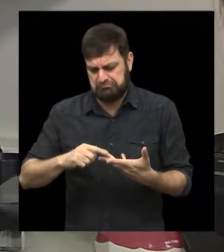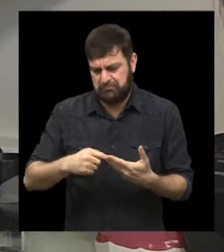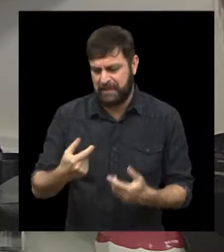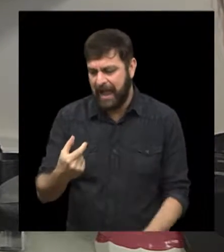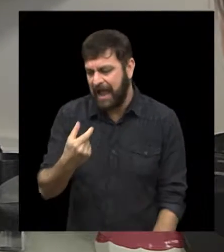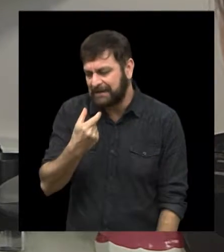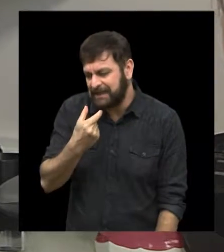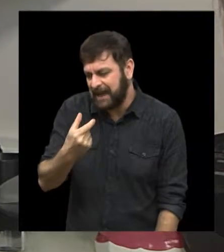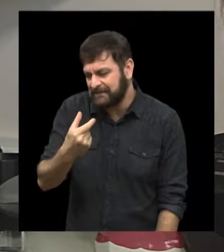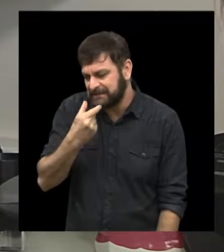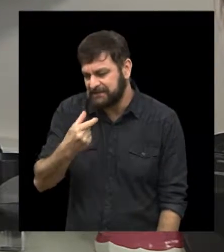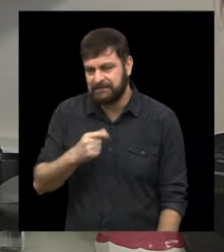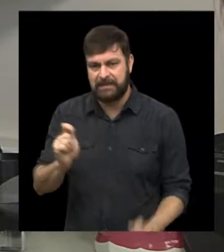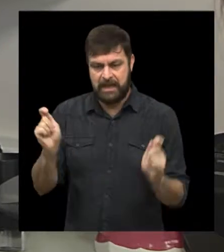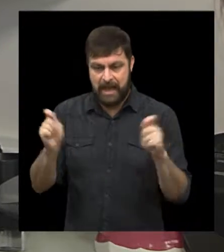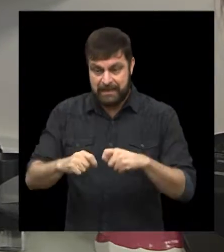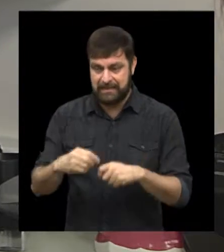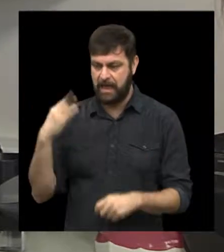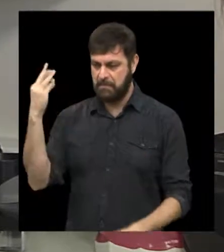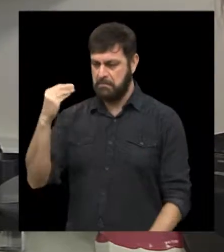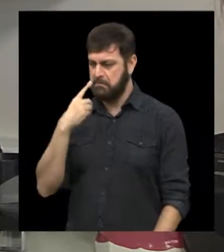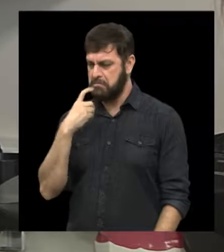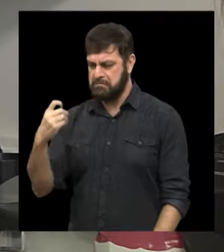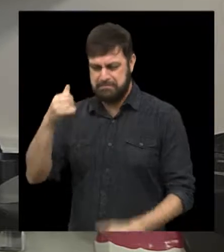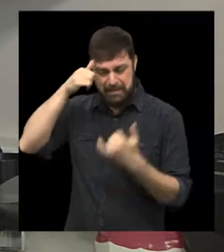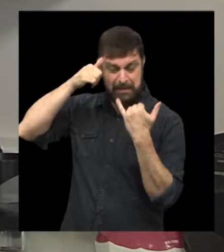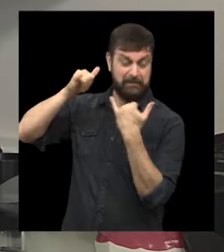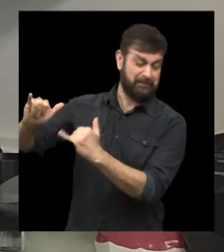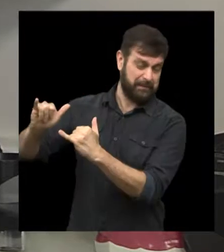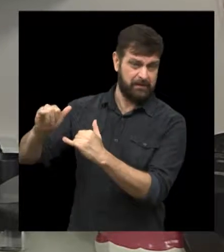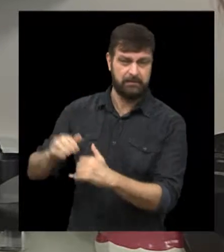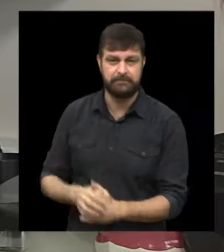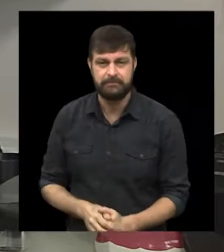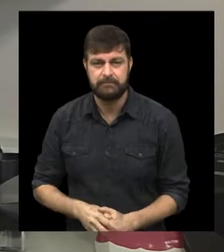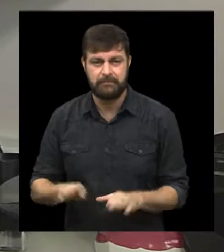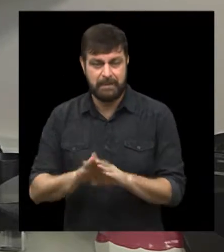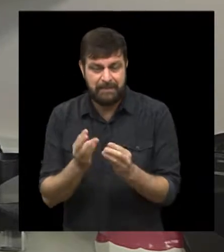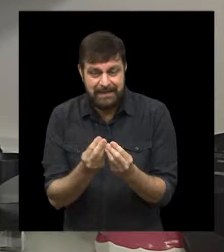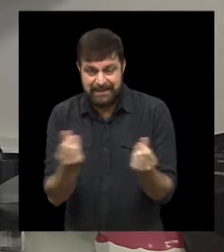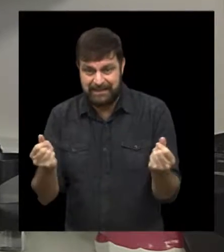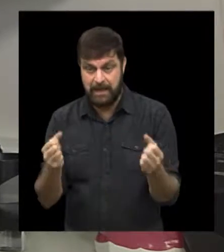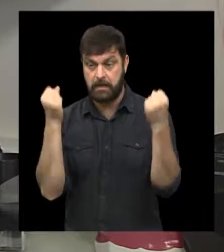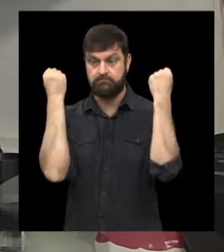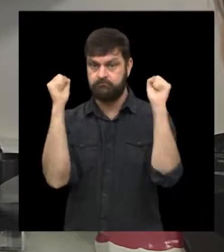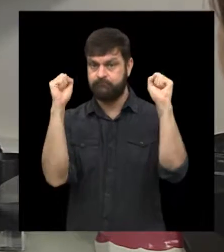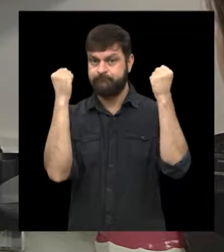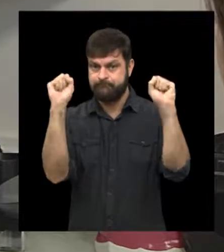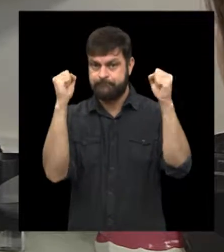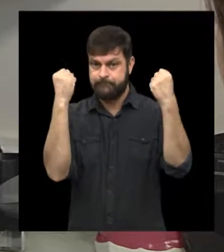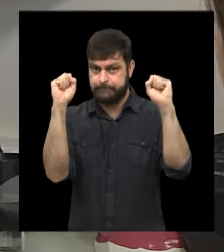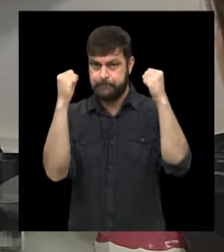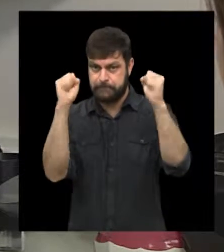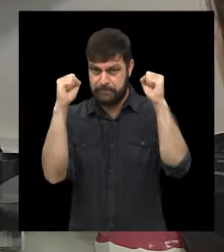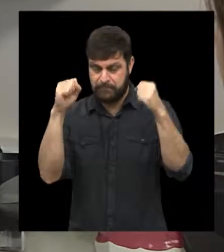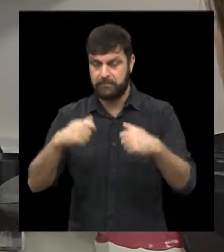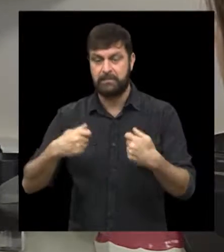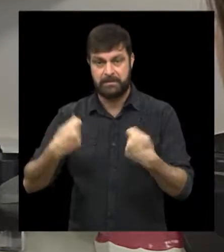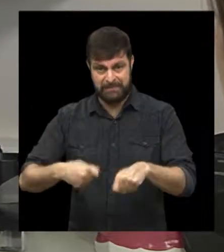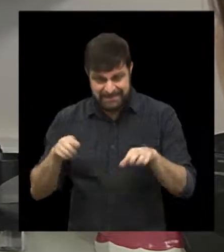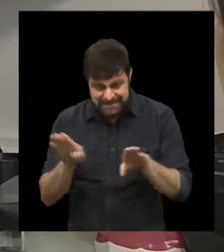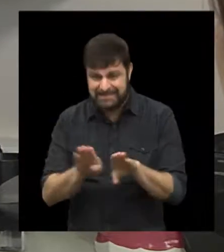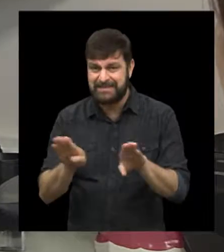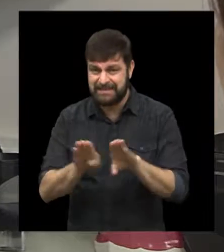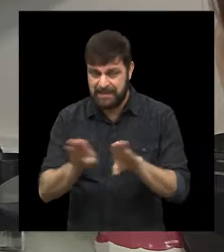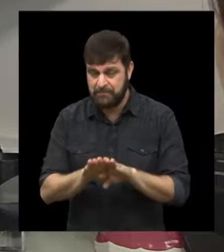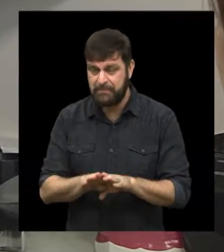pode ser uma barrinha de cereal. Isso já é o suficiente para evitar o mau hábito. Outro detalhe, se for fazer exercício físico, o exercício